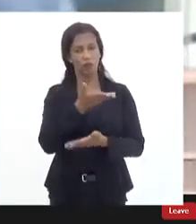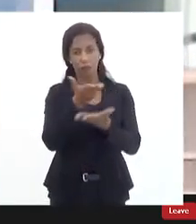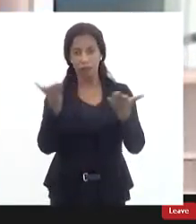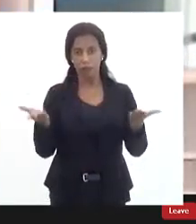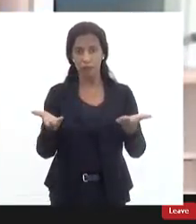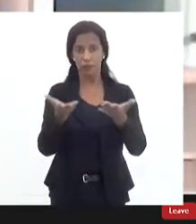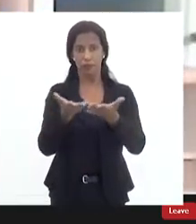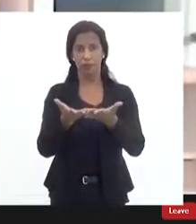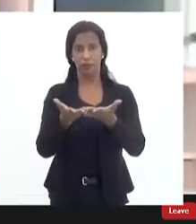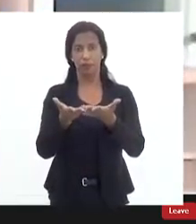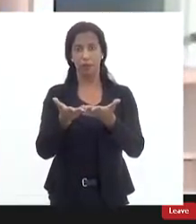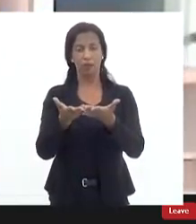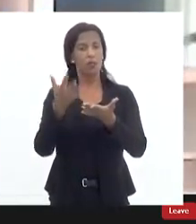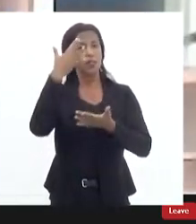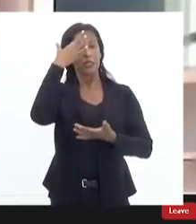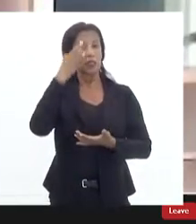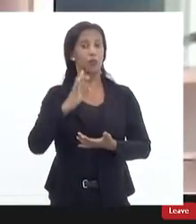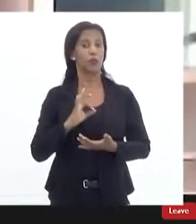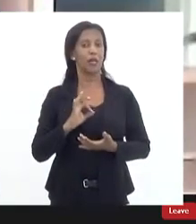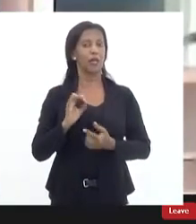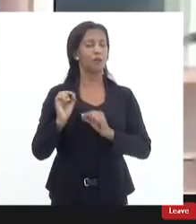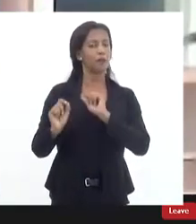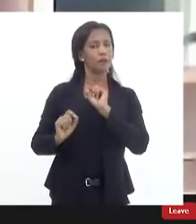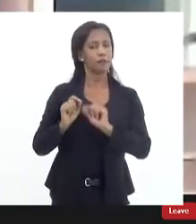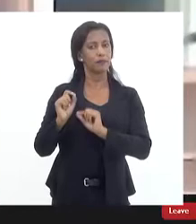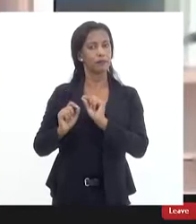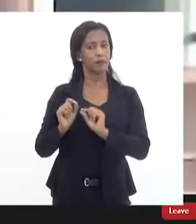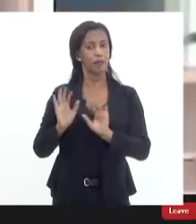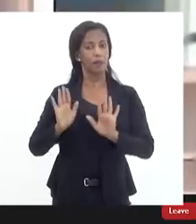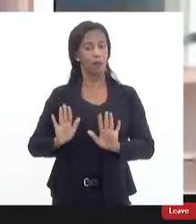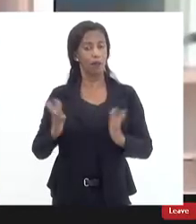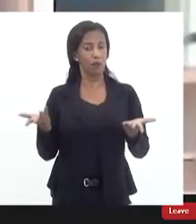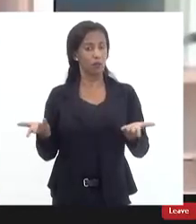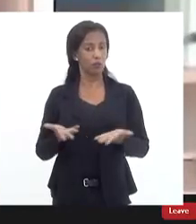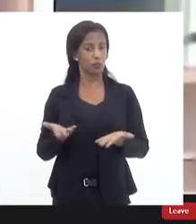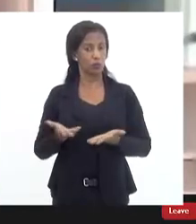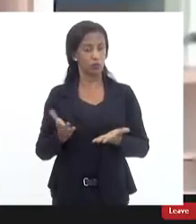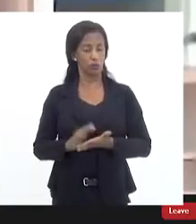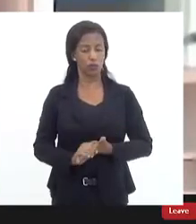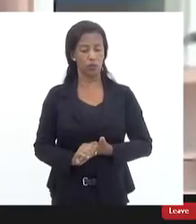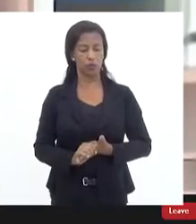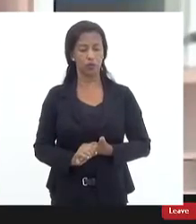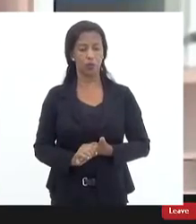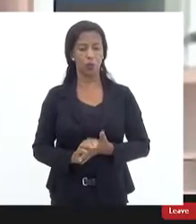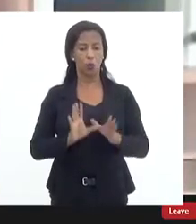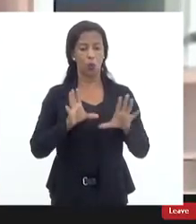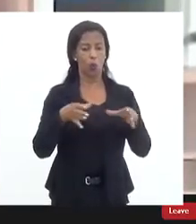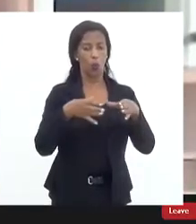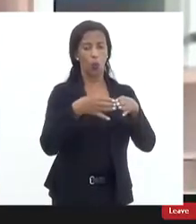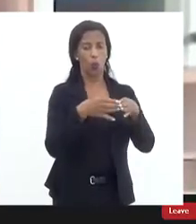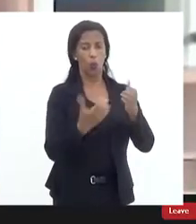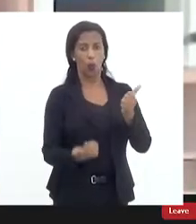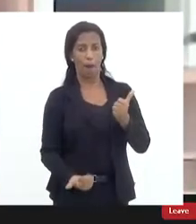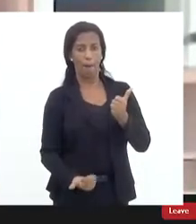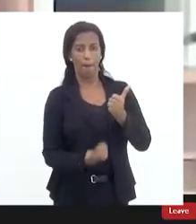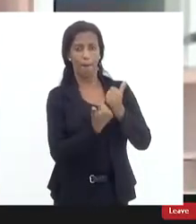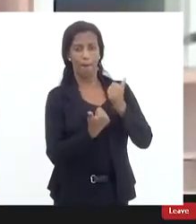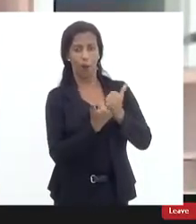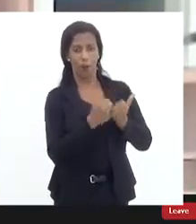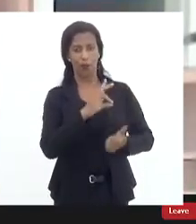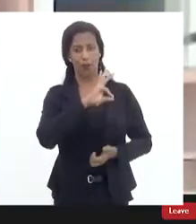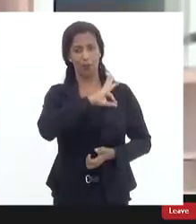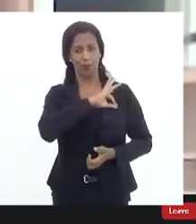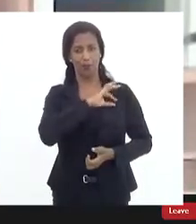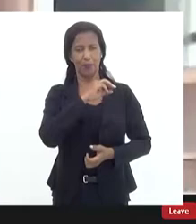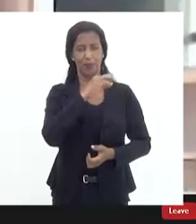ainda e as senhoras não saibam disso mas hoje os chamados grupos de apoio tático da polícia militar